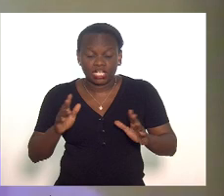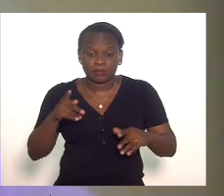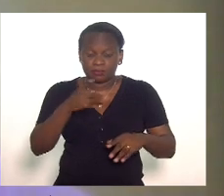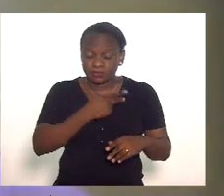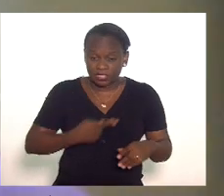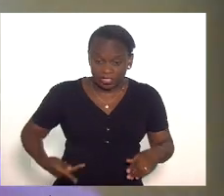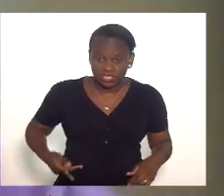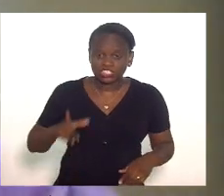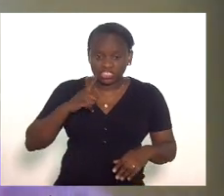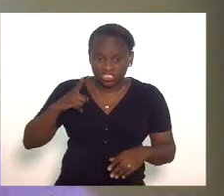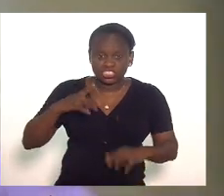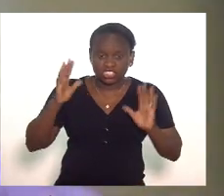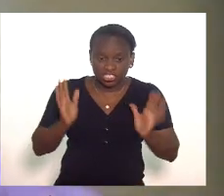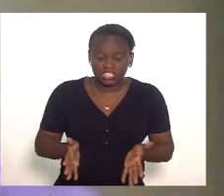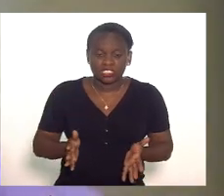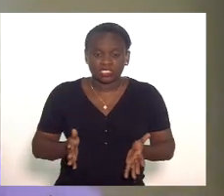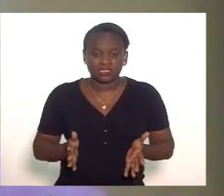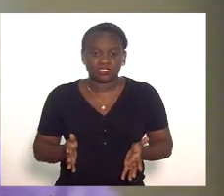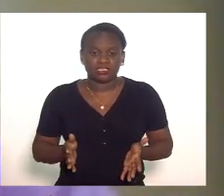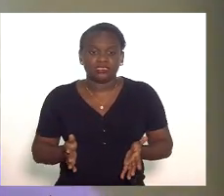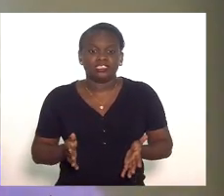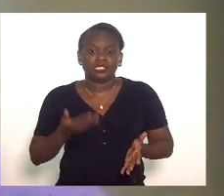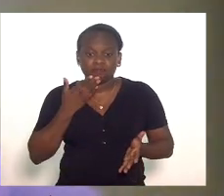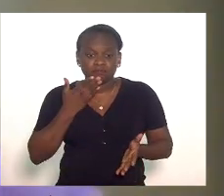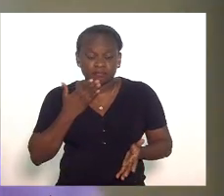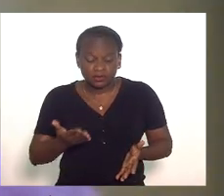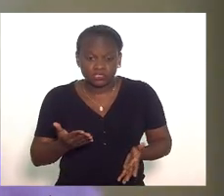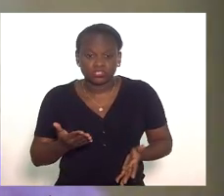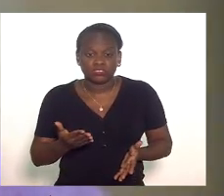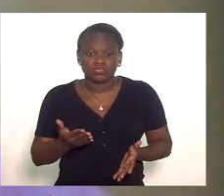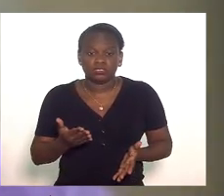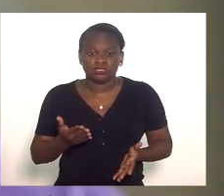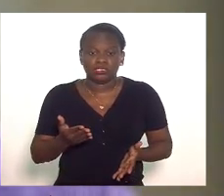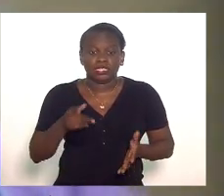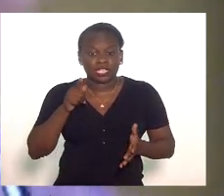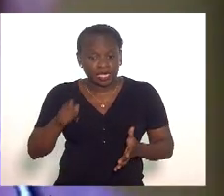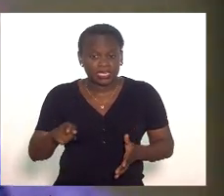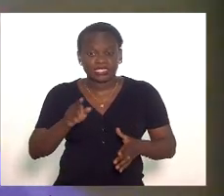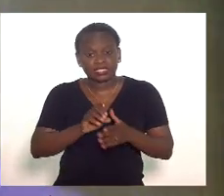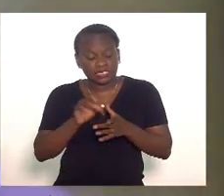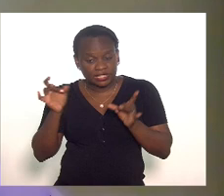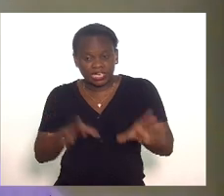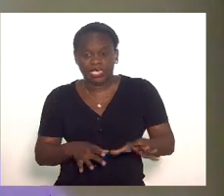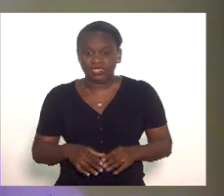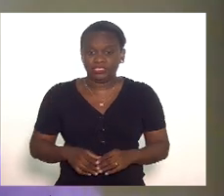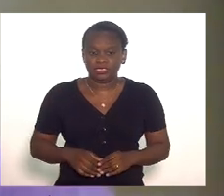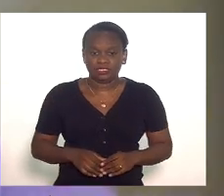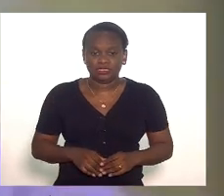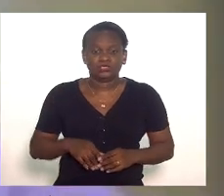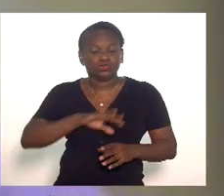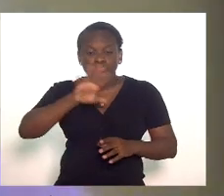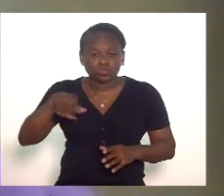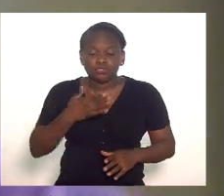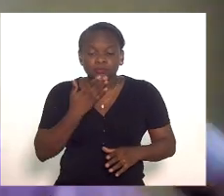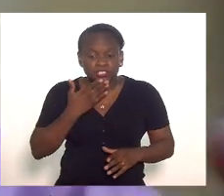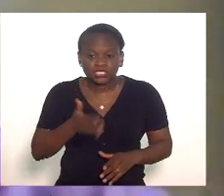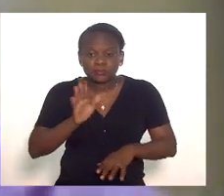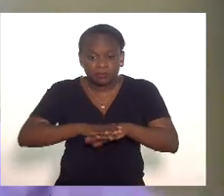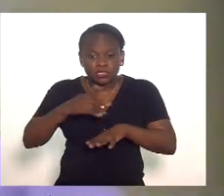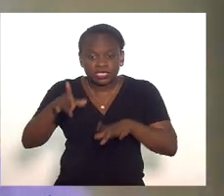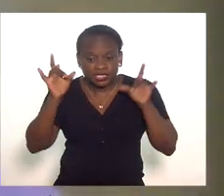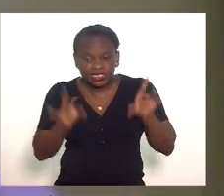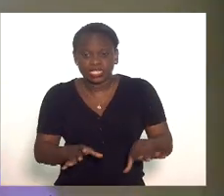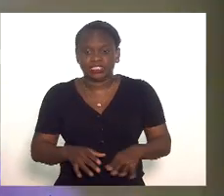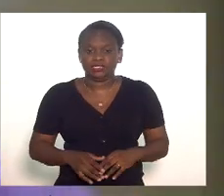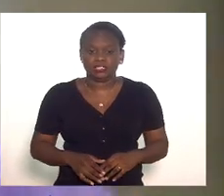recebendo são sinais de pedidos para que ele saia cada vez mais pedidos para que ele